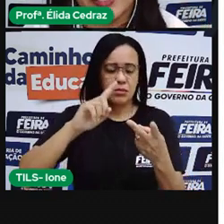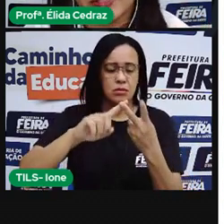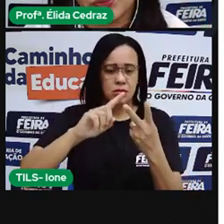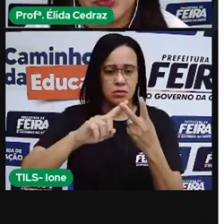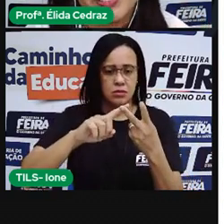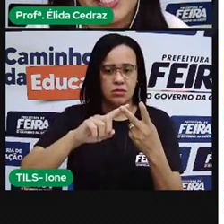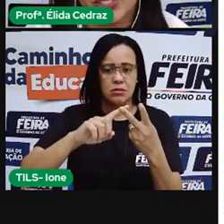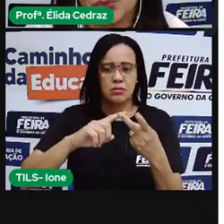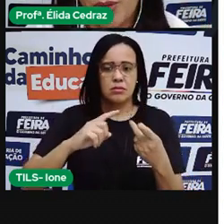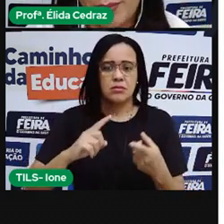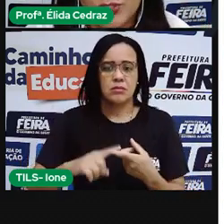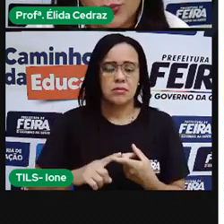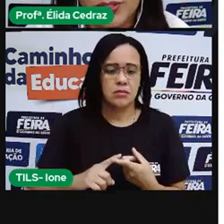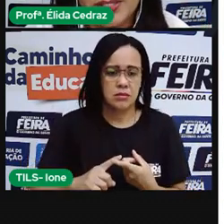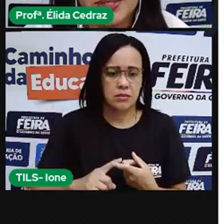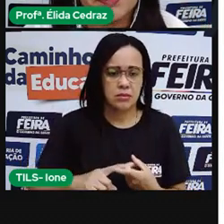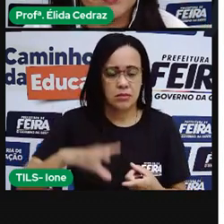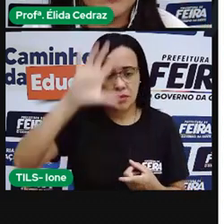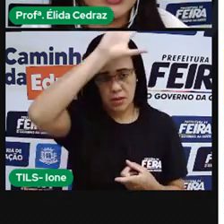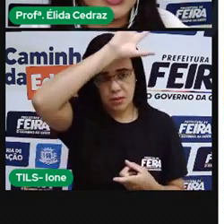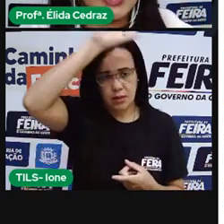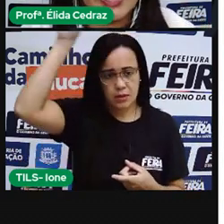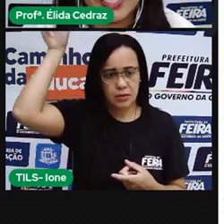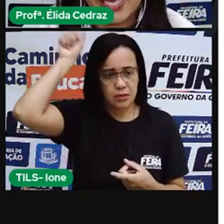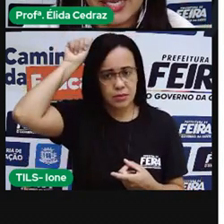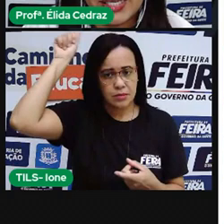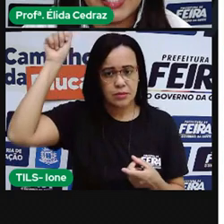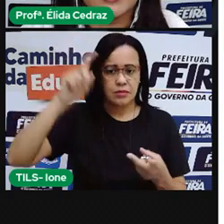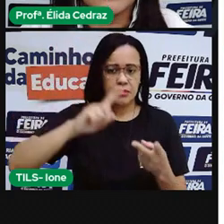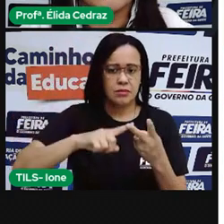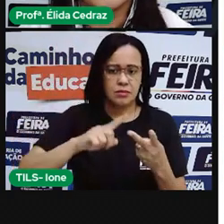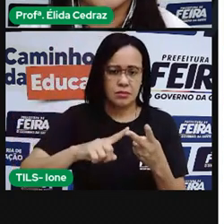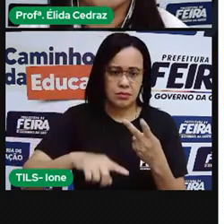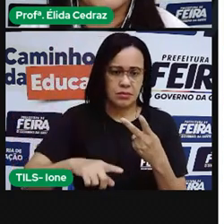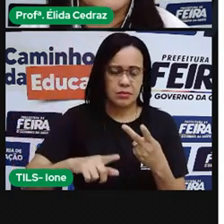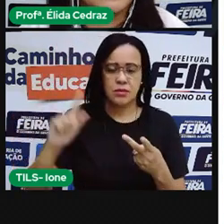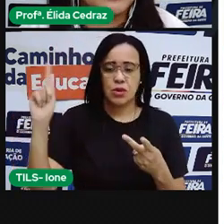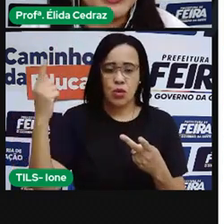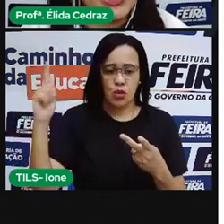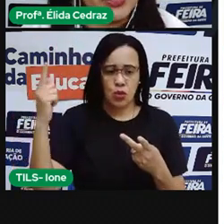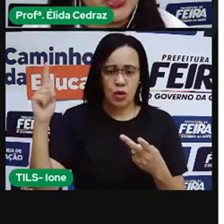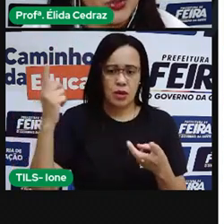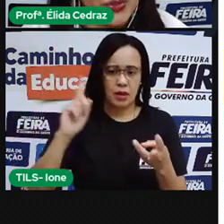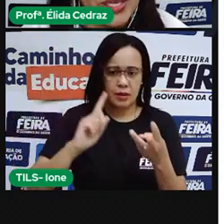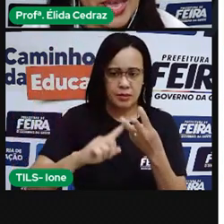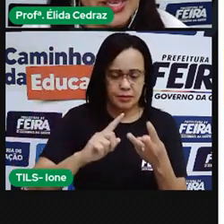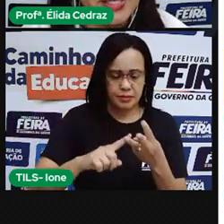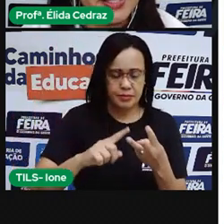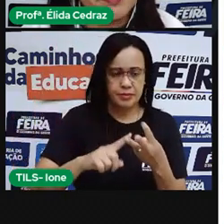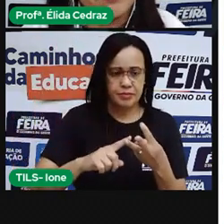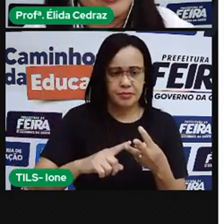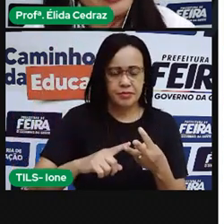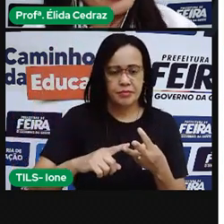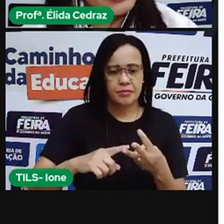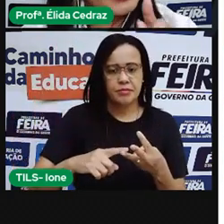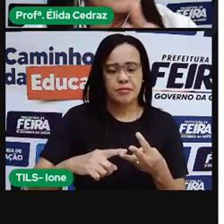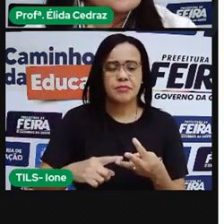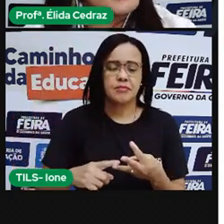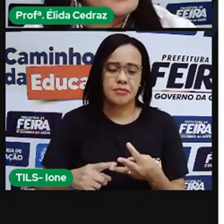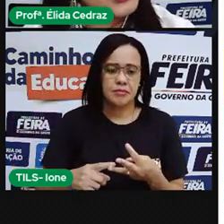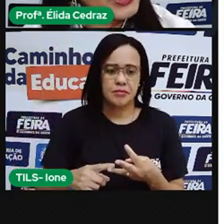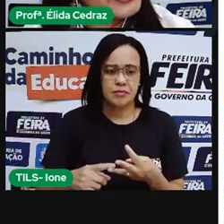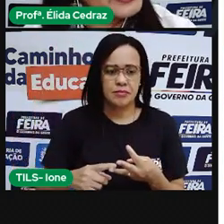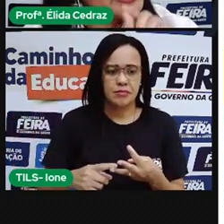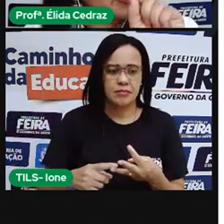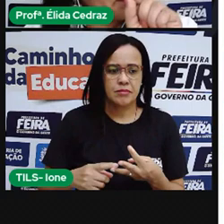representando o estado do Amazonas, Carina, representando o estado de Goiás, a